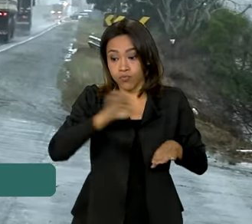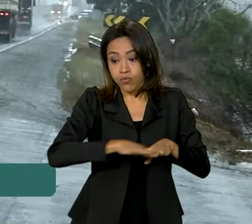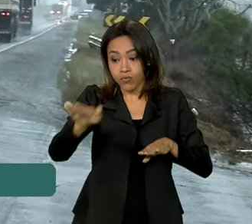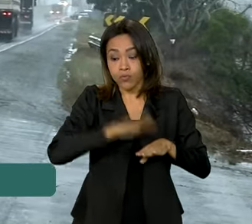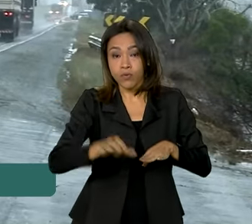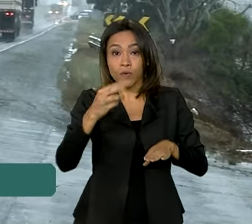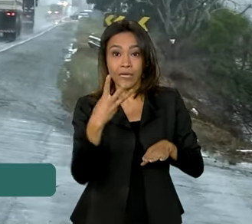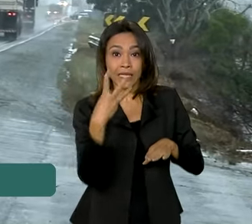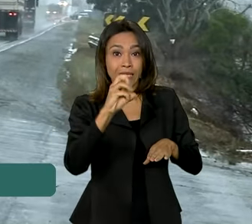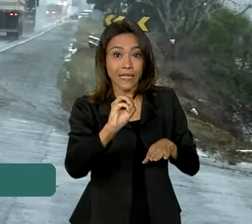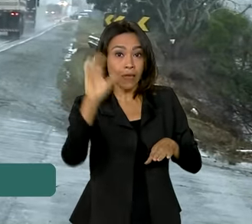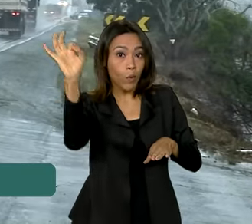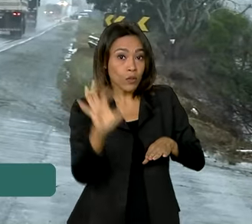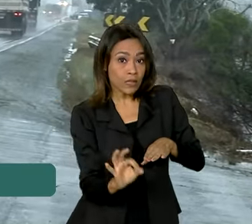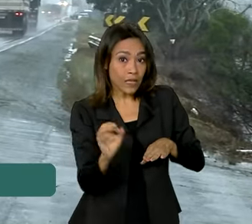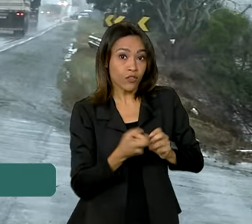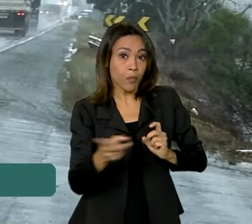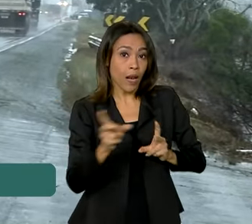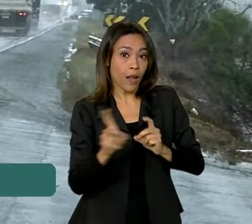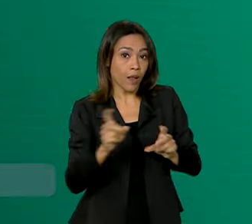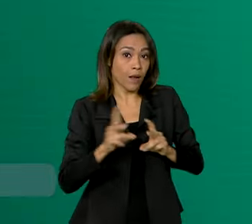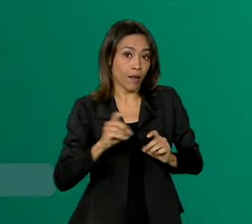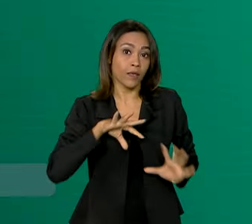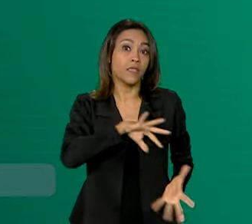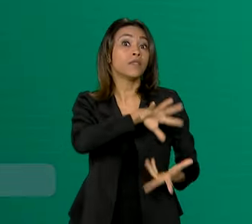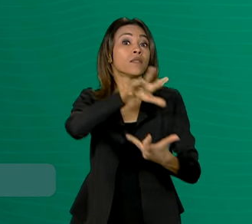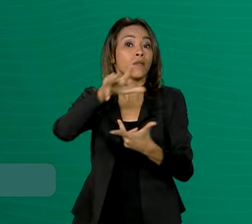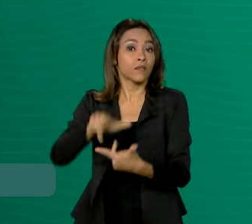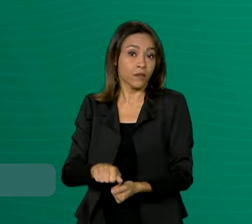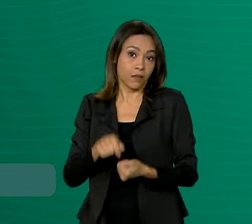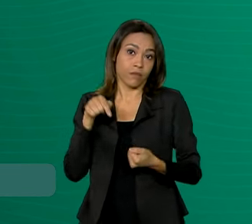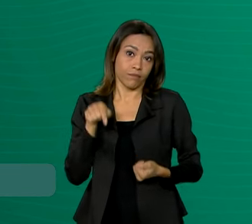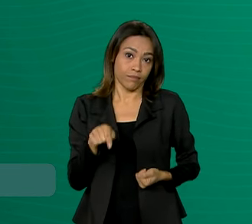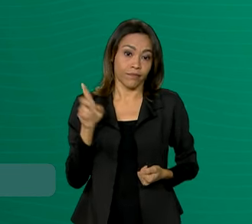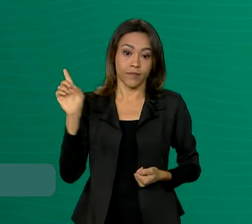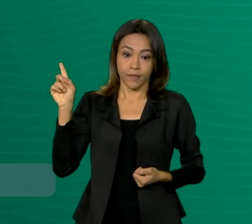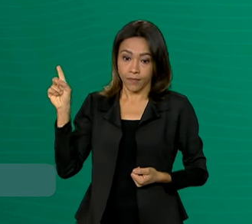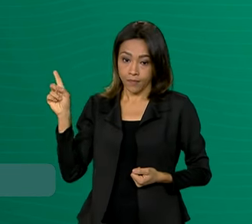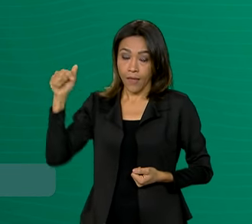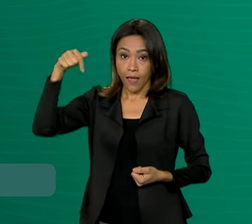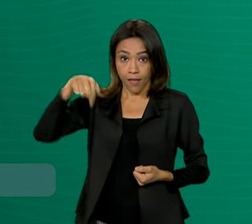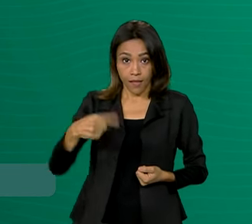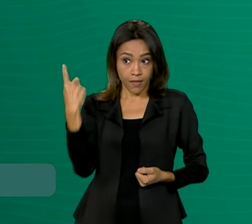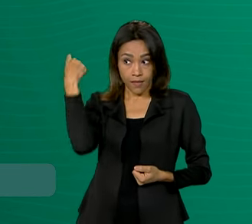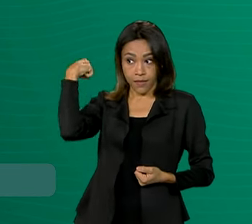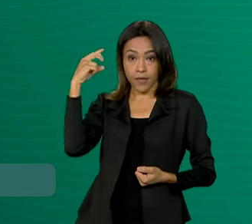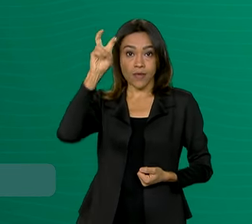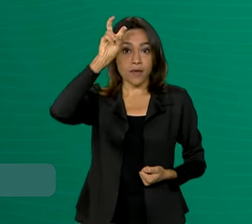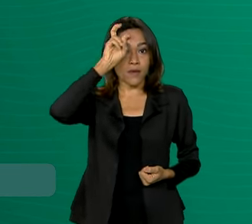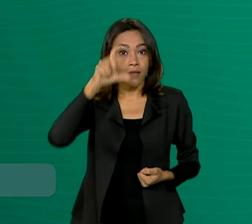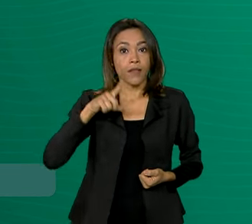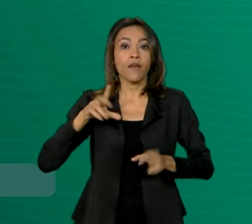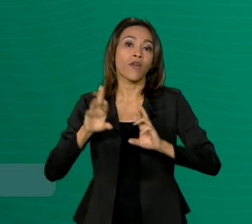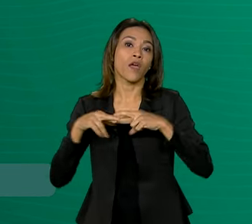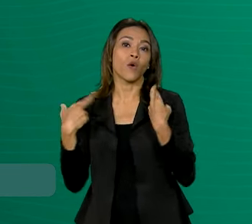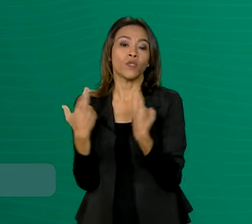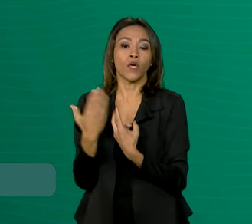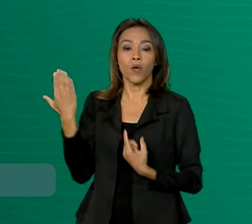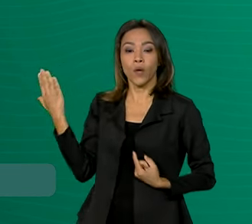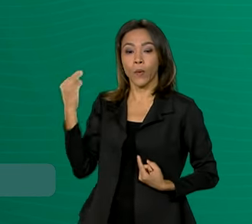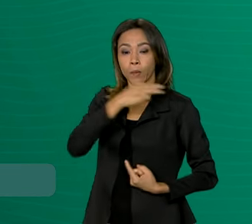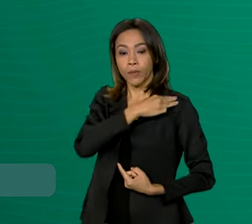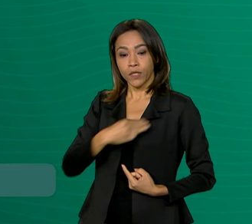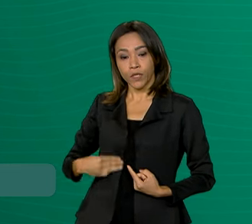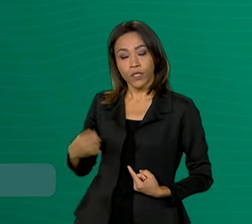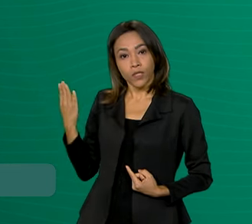comércio internacional do país. Nesta quinta-feira, o ministro Renan Filho se reuniu com os ministros Paulo Pimenta e